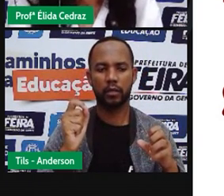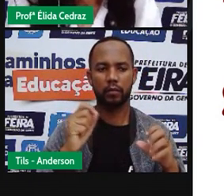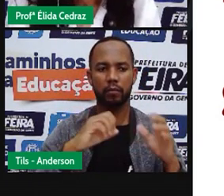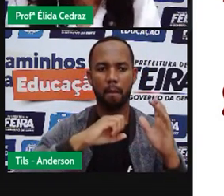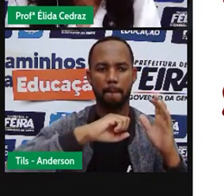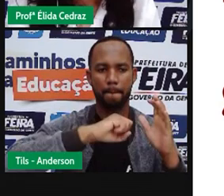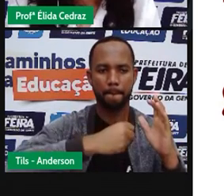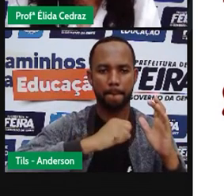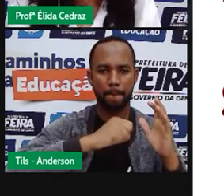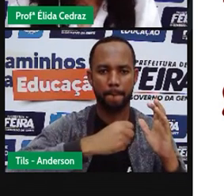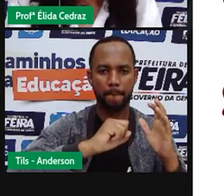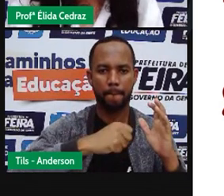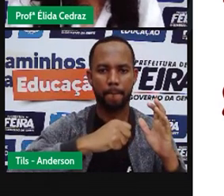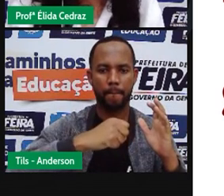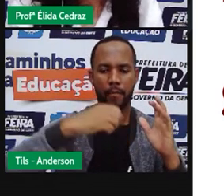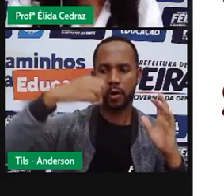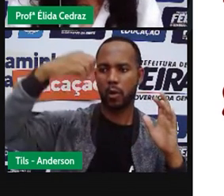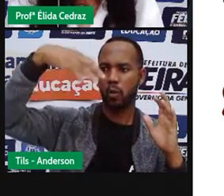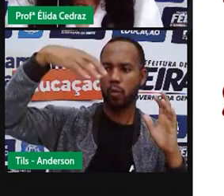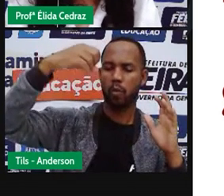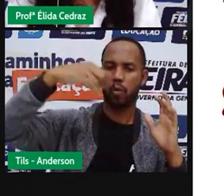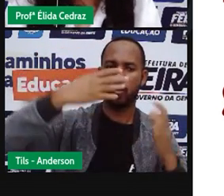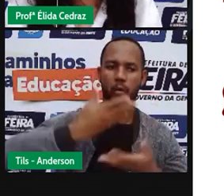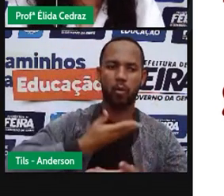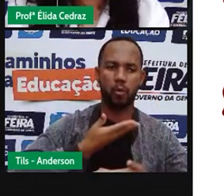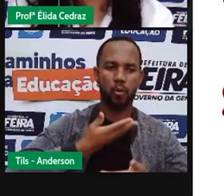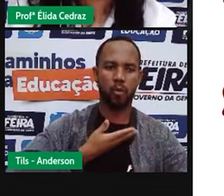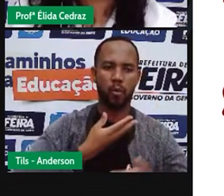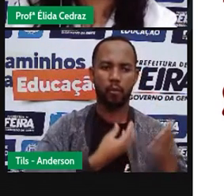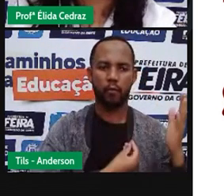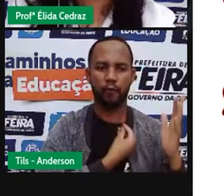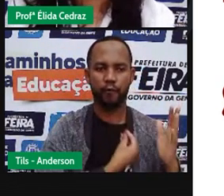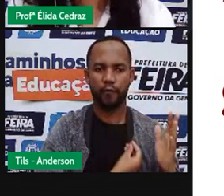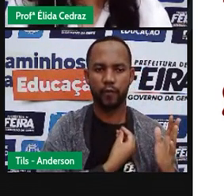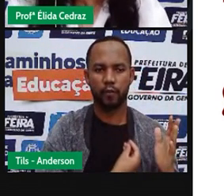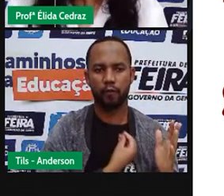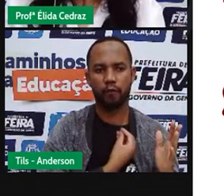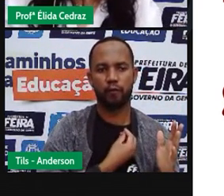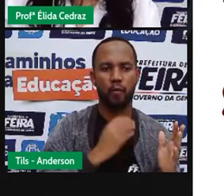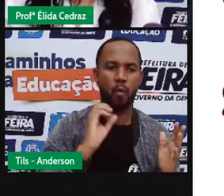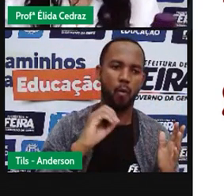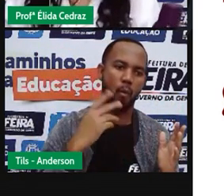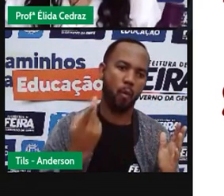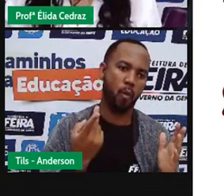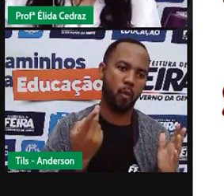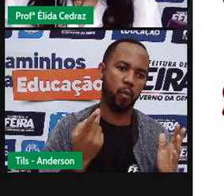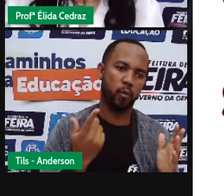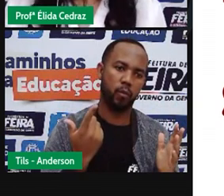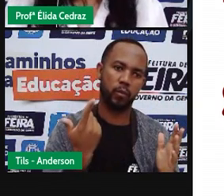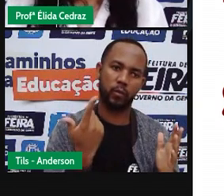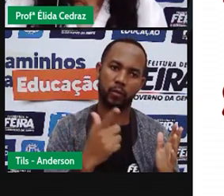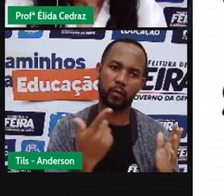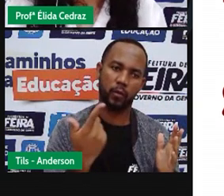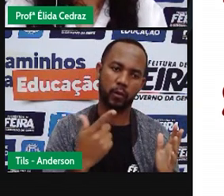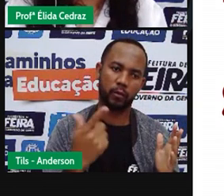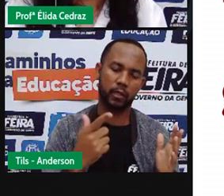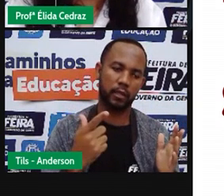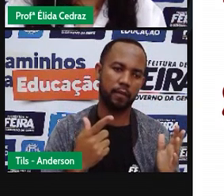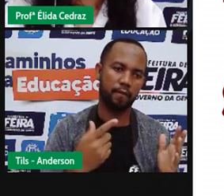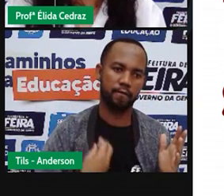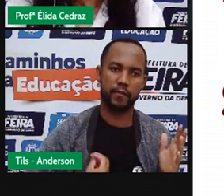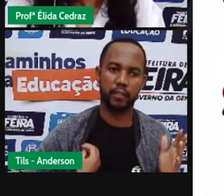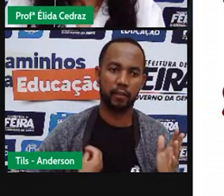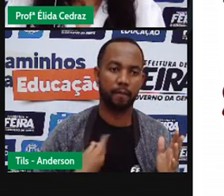ou não vivo. Pró, e o que é um corpo não vivo? A tró é um corpo